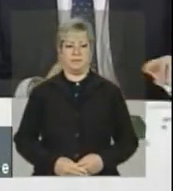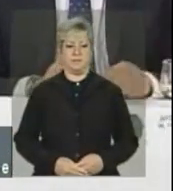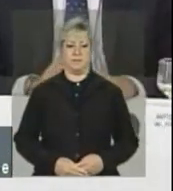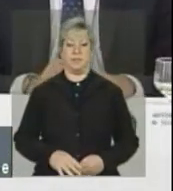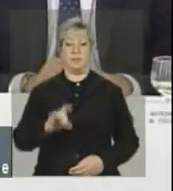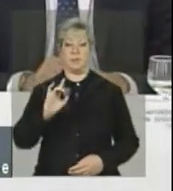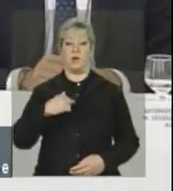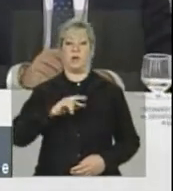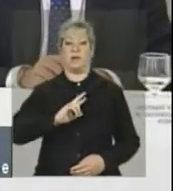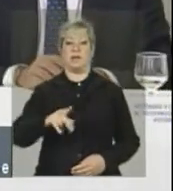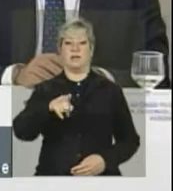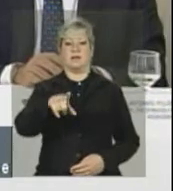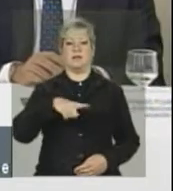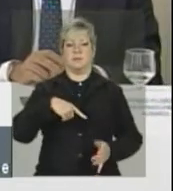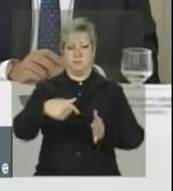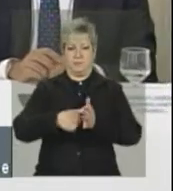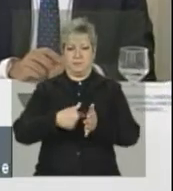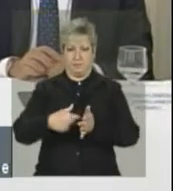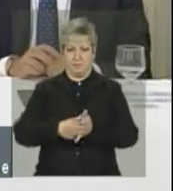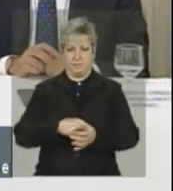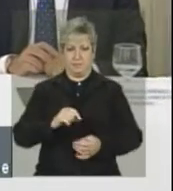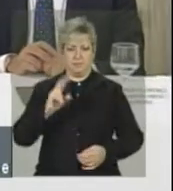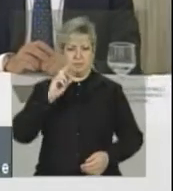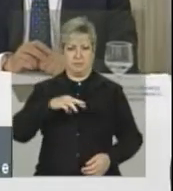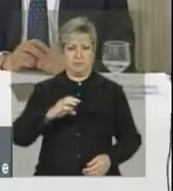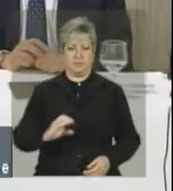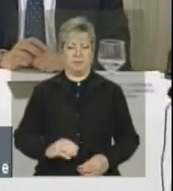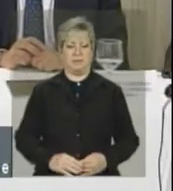Deixa eu só responder a P1MC.